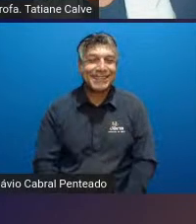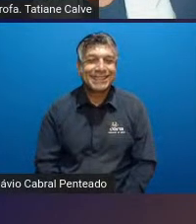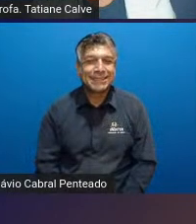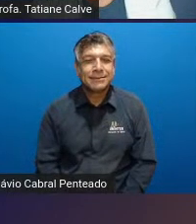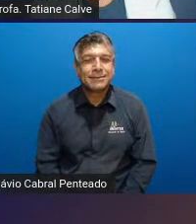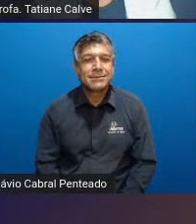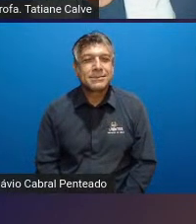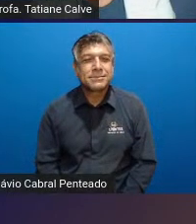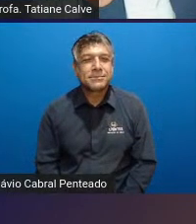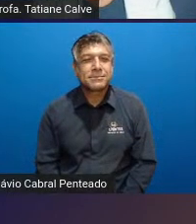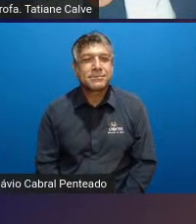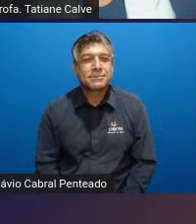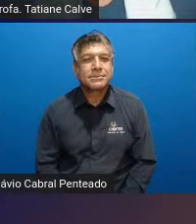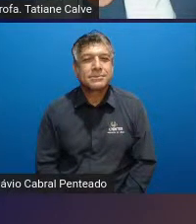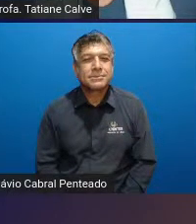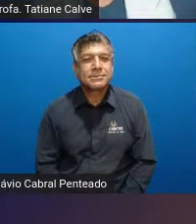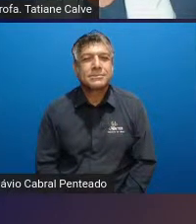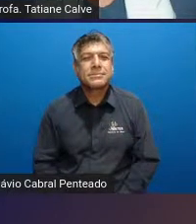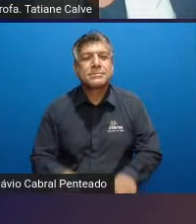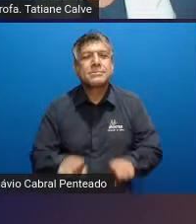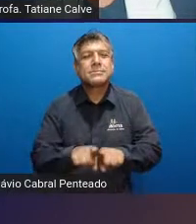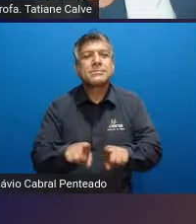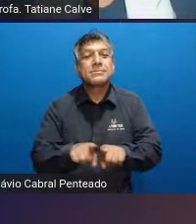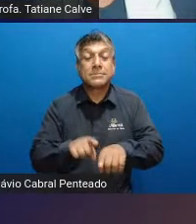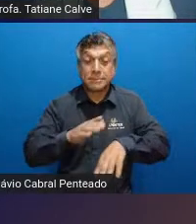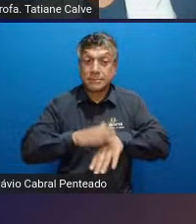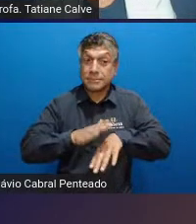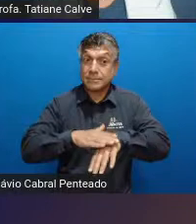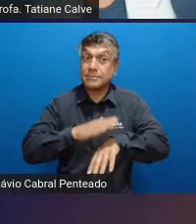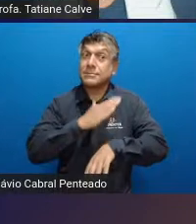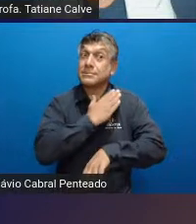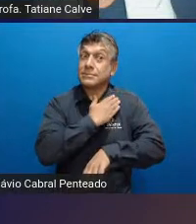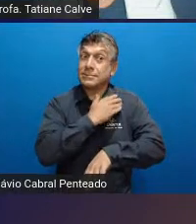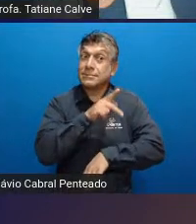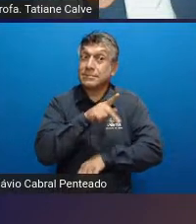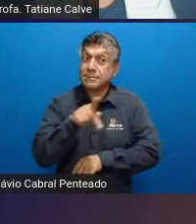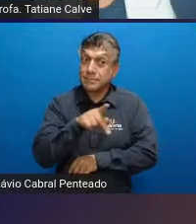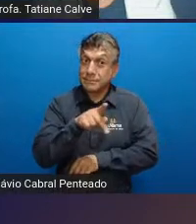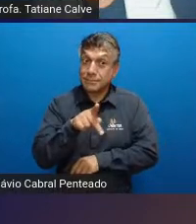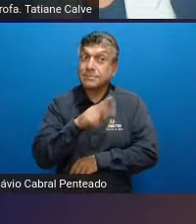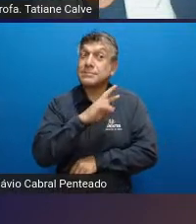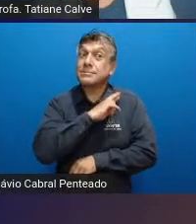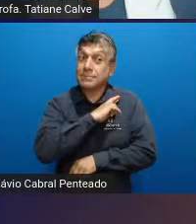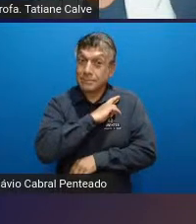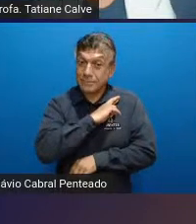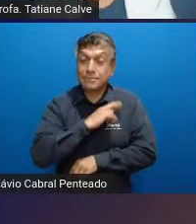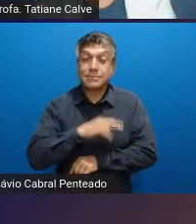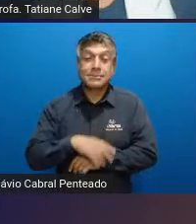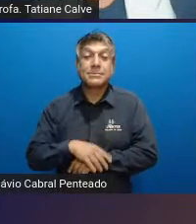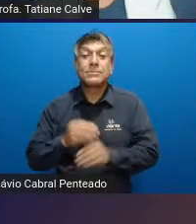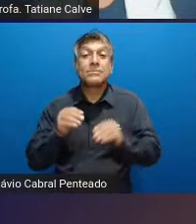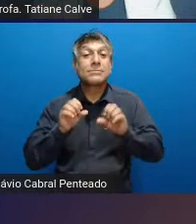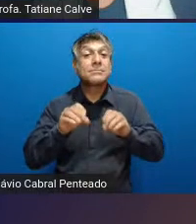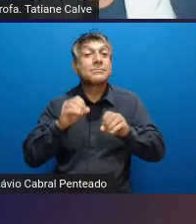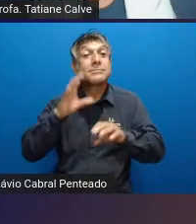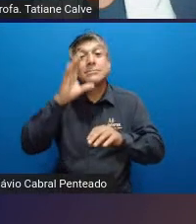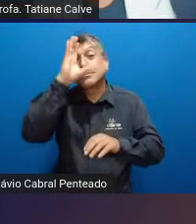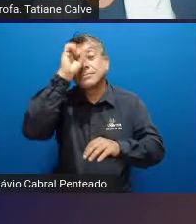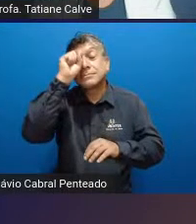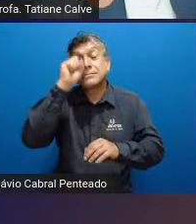ainda falando um pouquinho aqui do papel do professor nesse processo de ensino aprendizagem